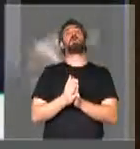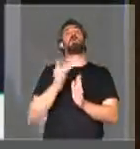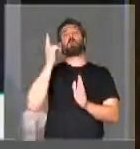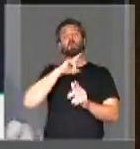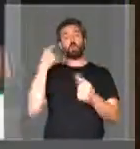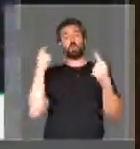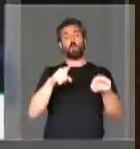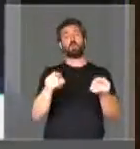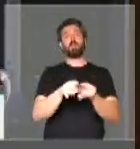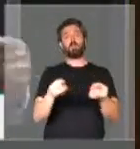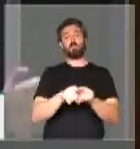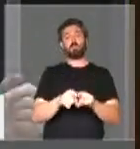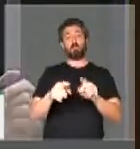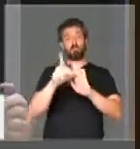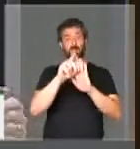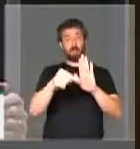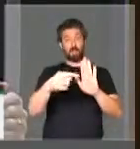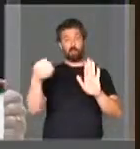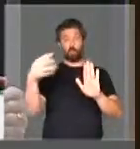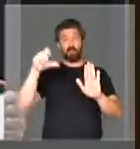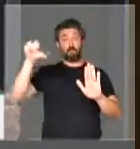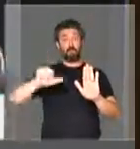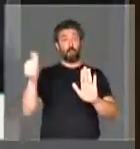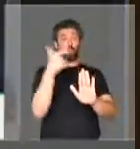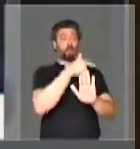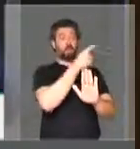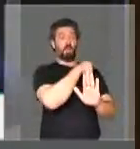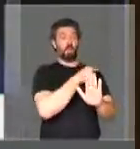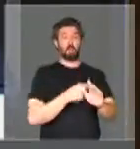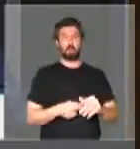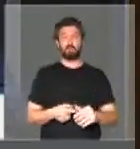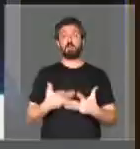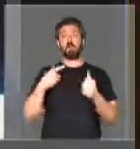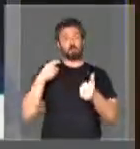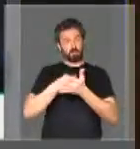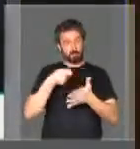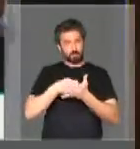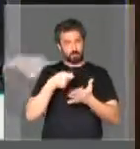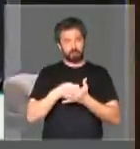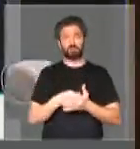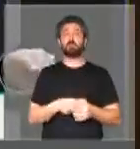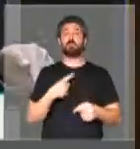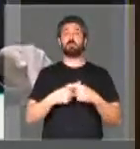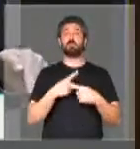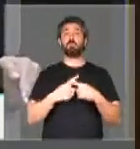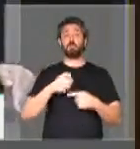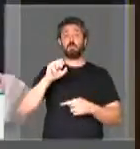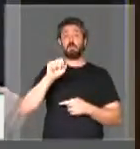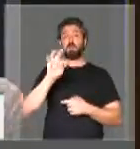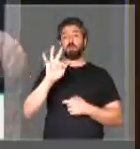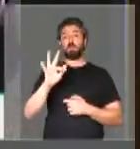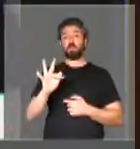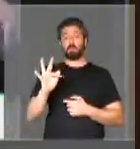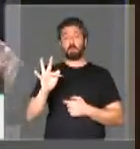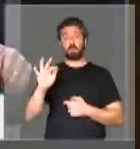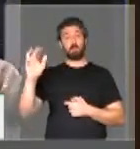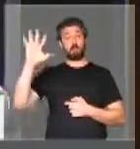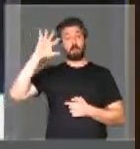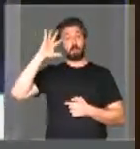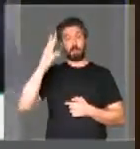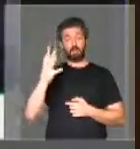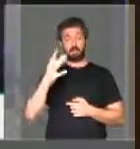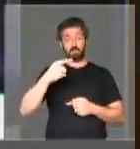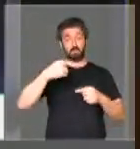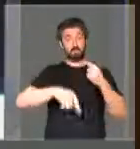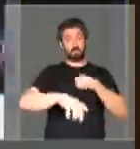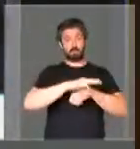decreto, porque o novo decreto é pior que o anterior. E vamos insistir para que o Supremo Tribunal Federal declare